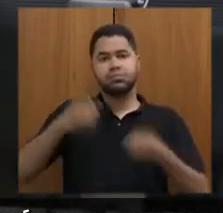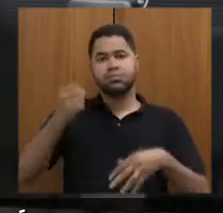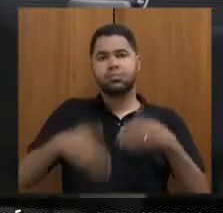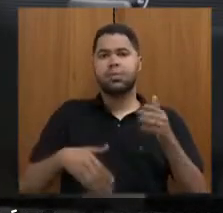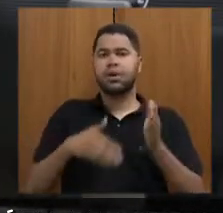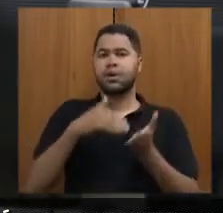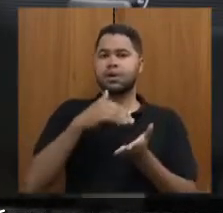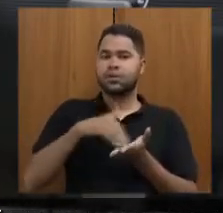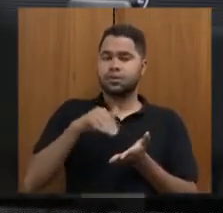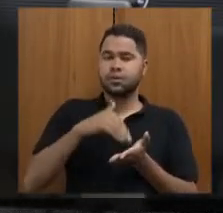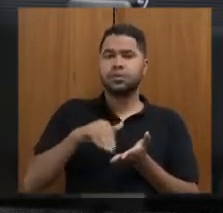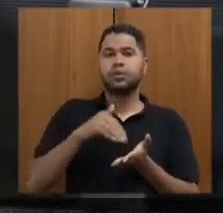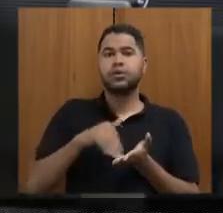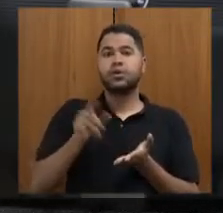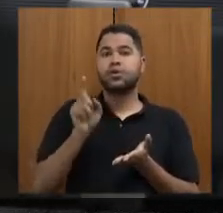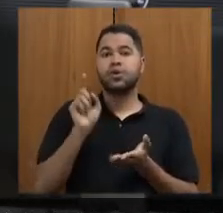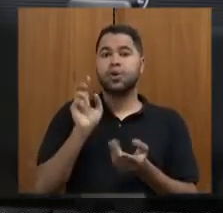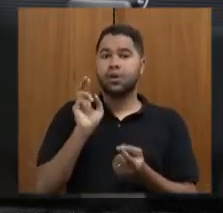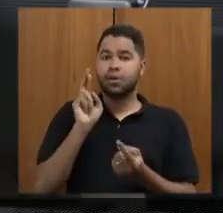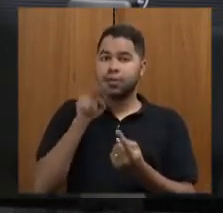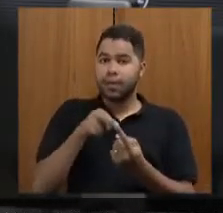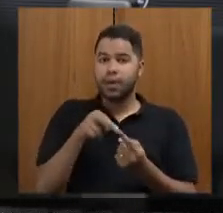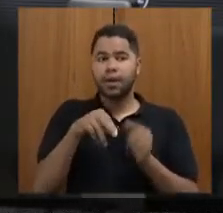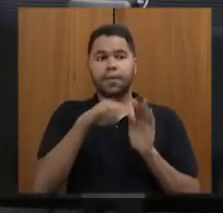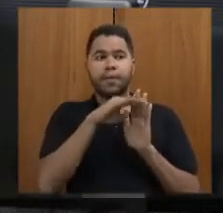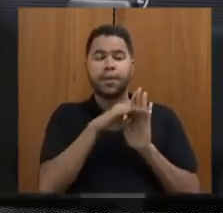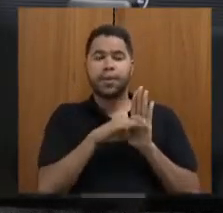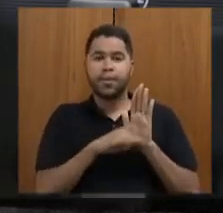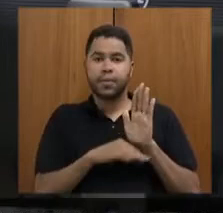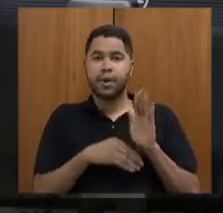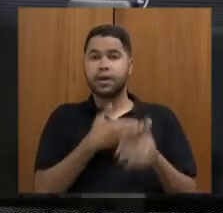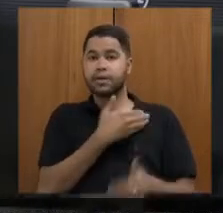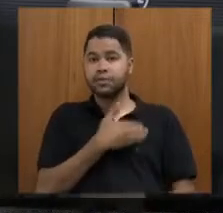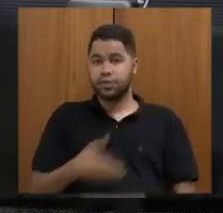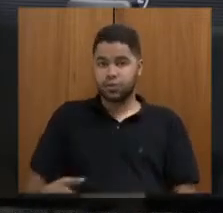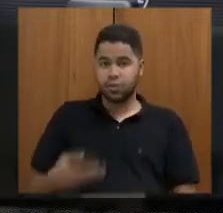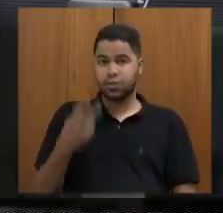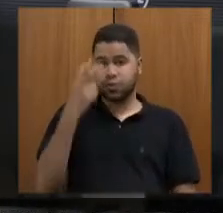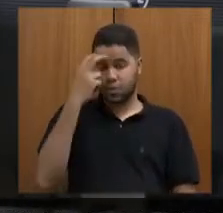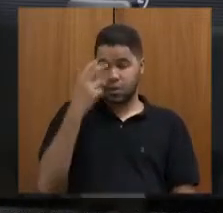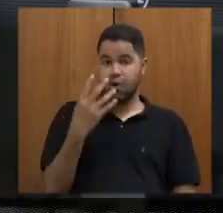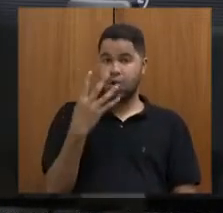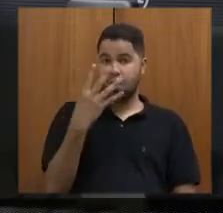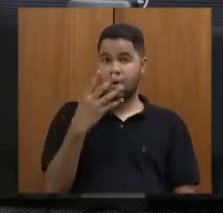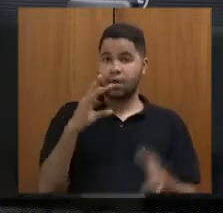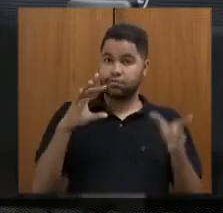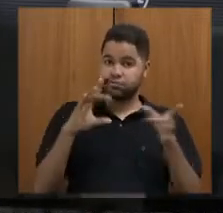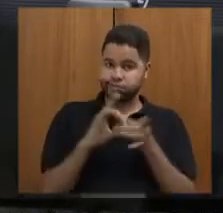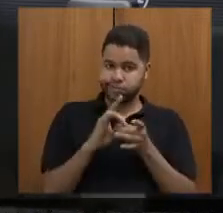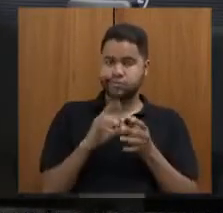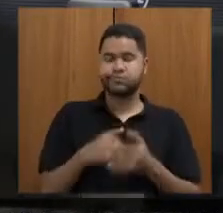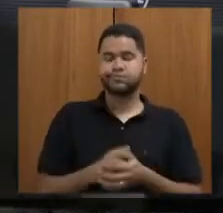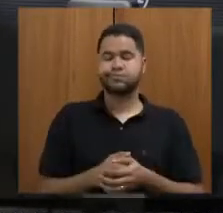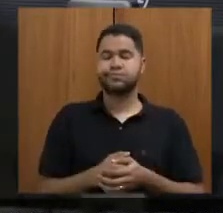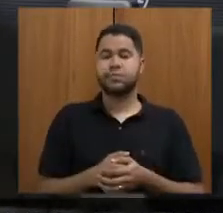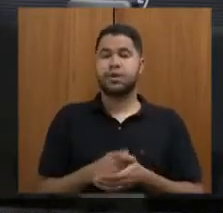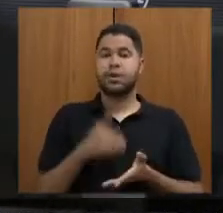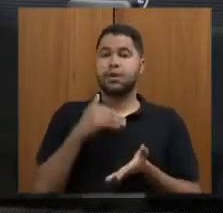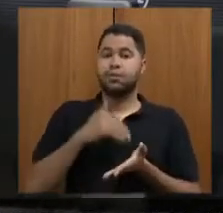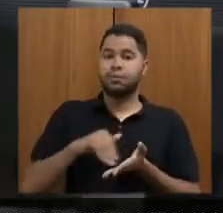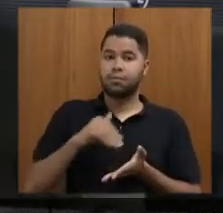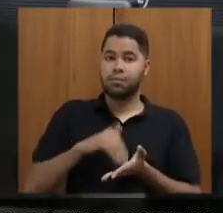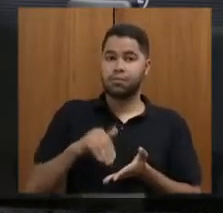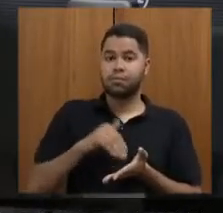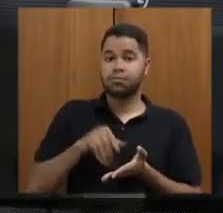nos referindo a um sistema estadual de cultura, somos quatro vinculadas, e a secretaria